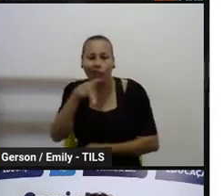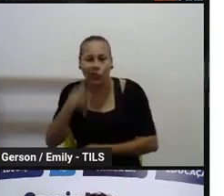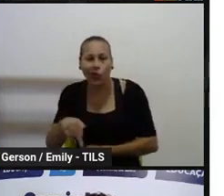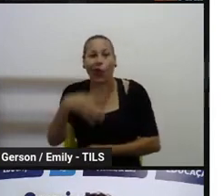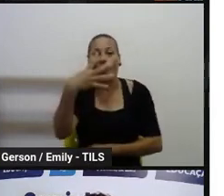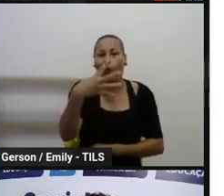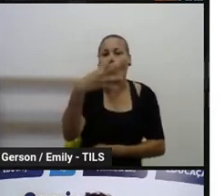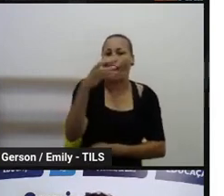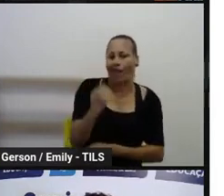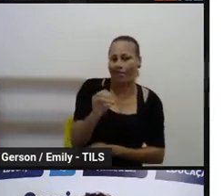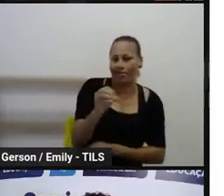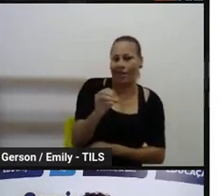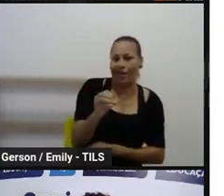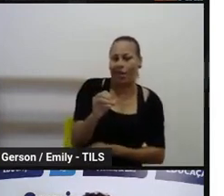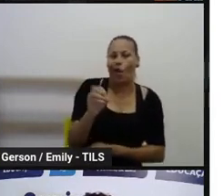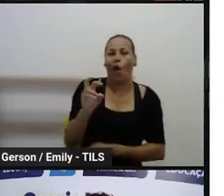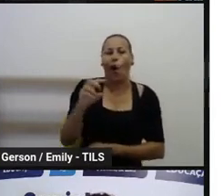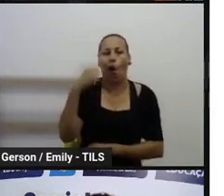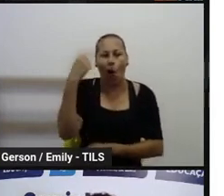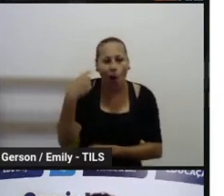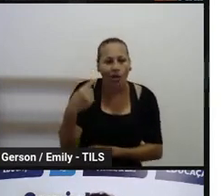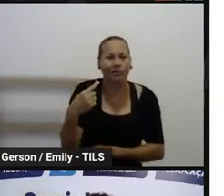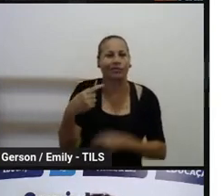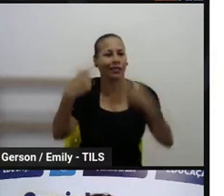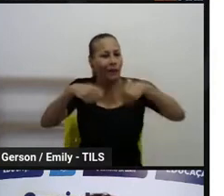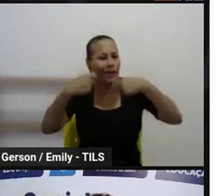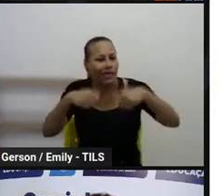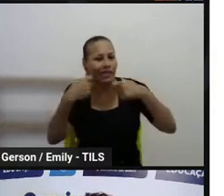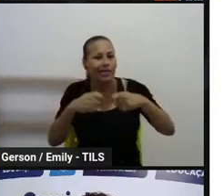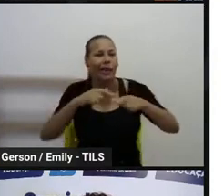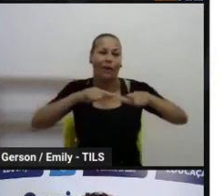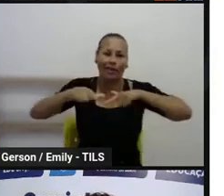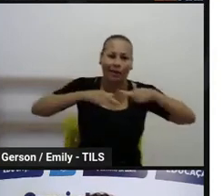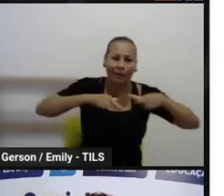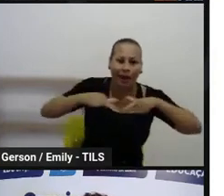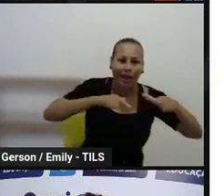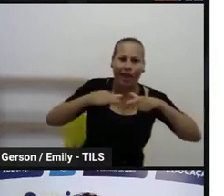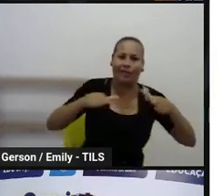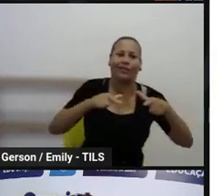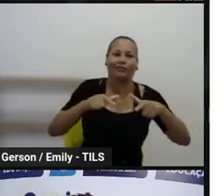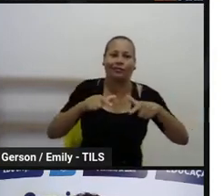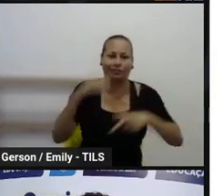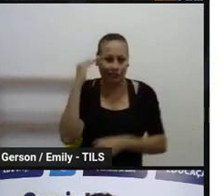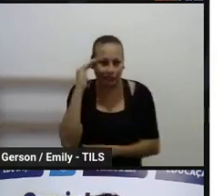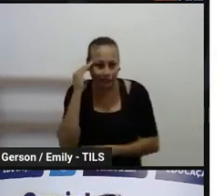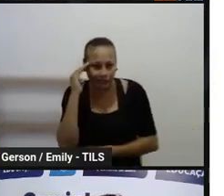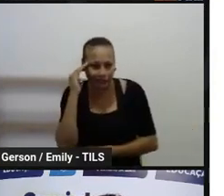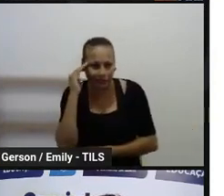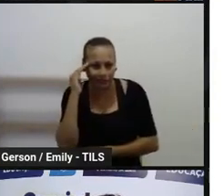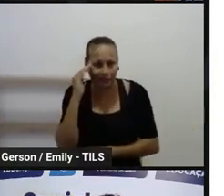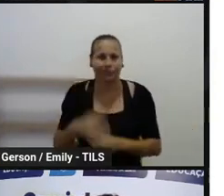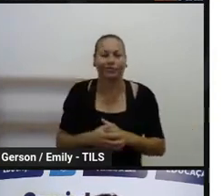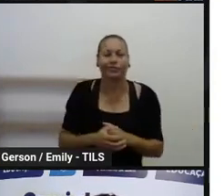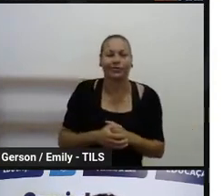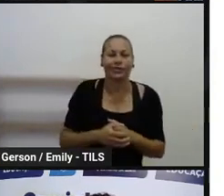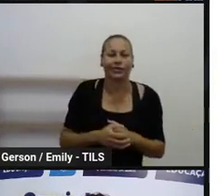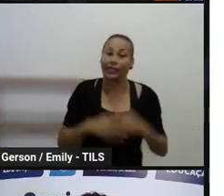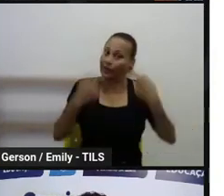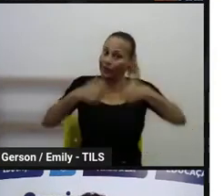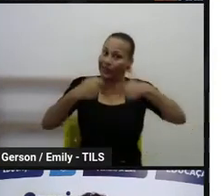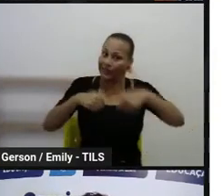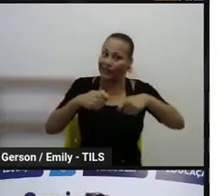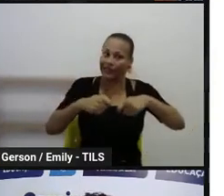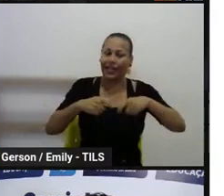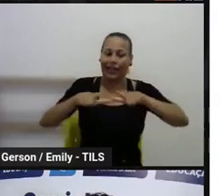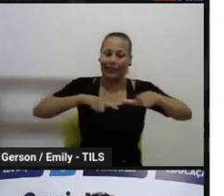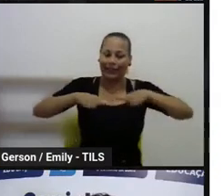tem que estar disponível 40 horas para atuar no programa. Não fala se tem que ser enquadrado ou se pode estar em